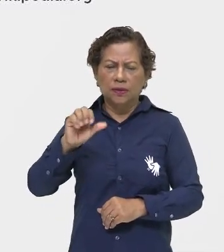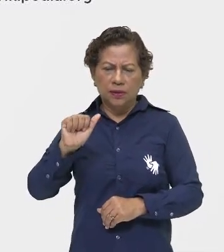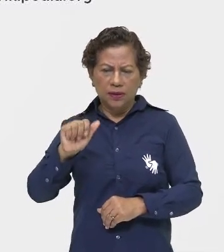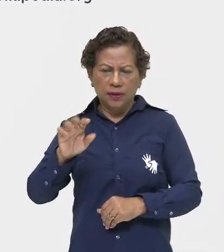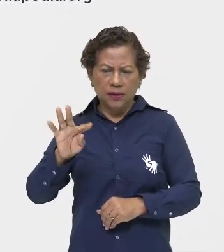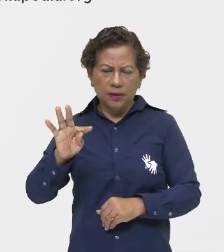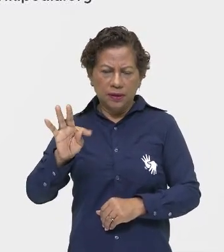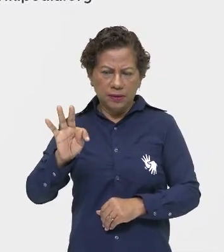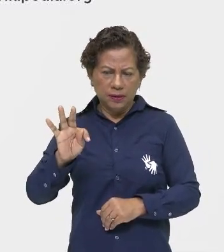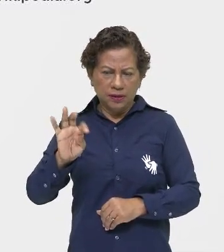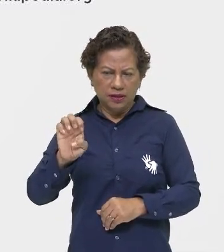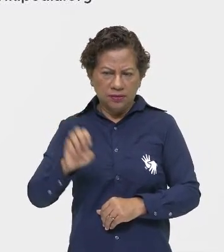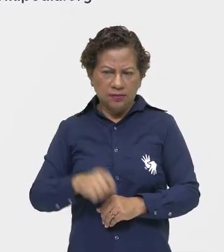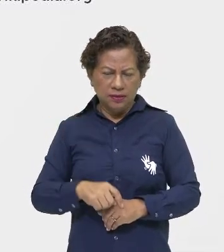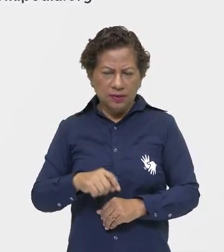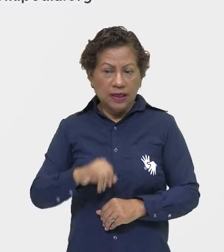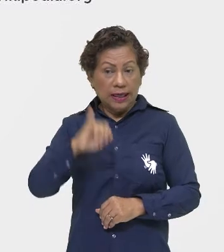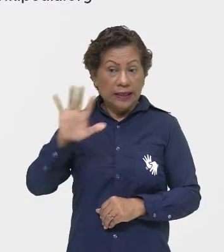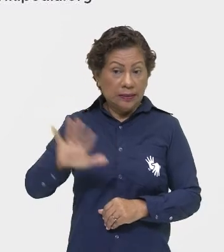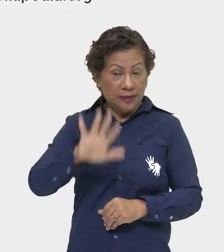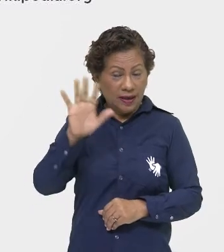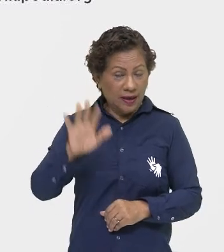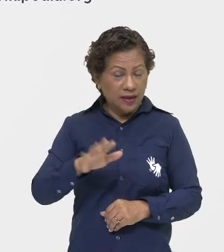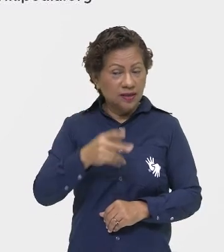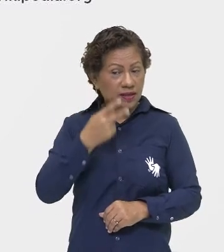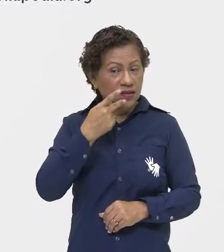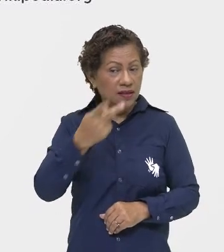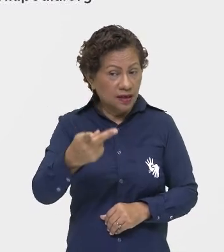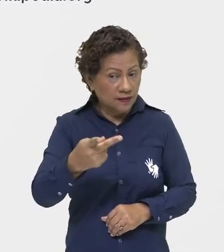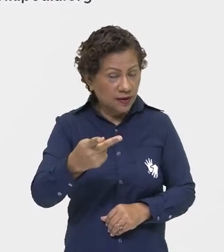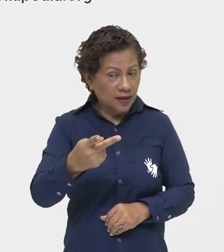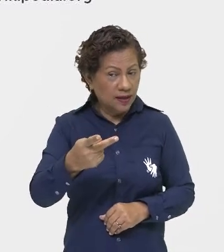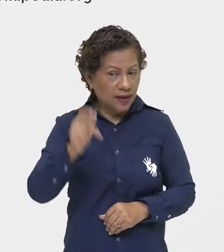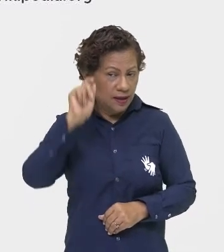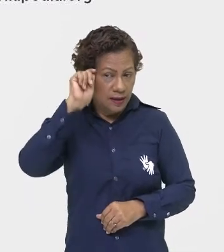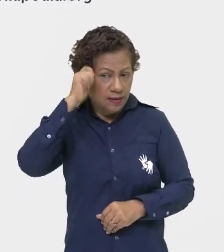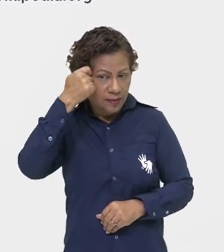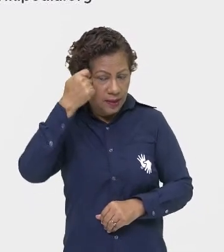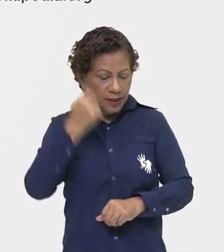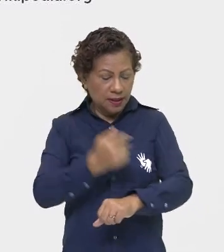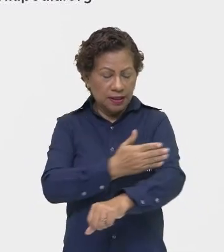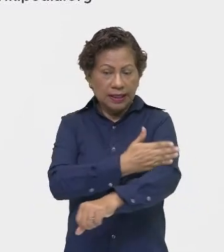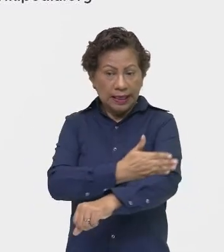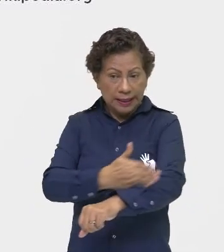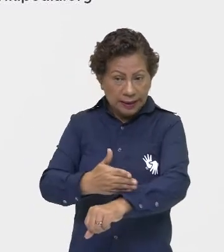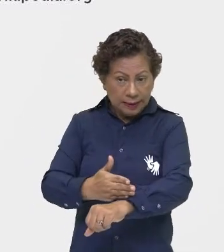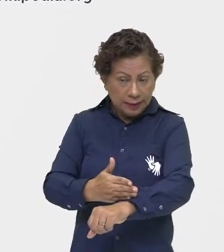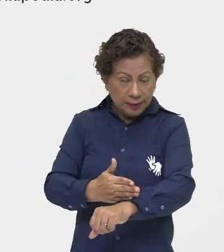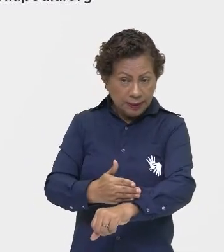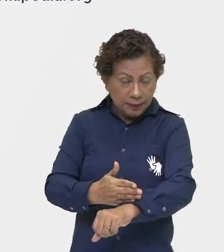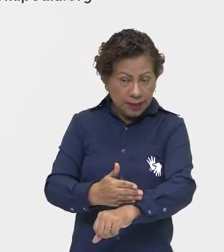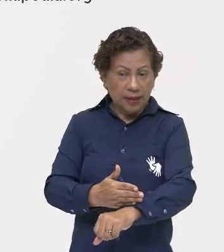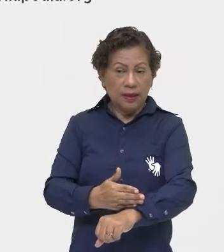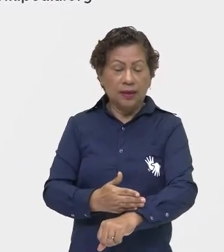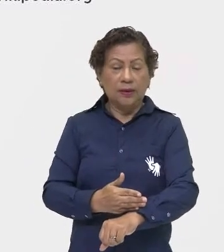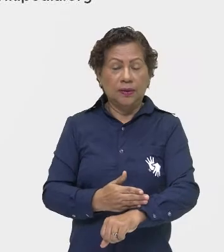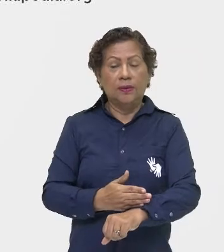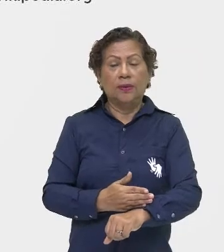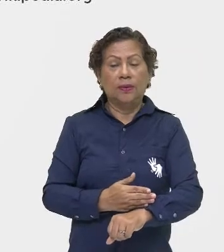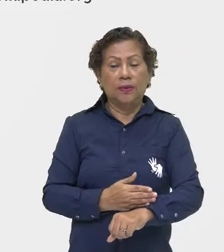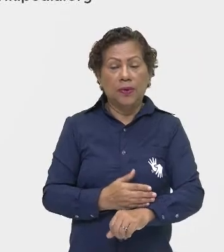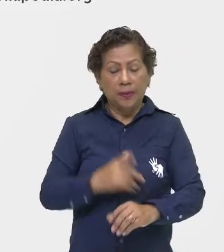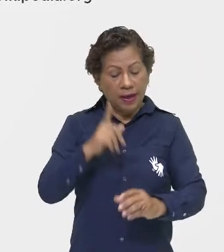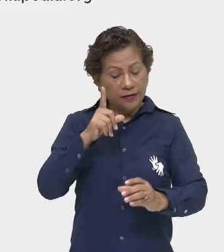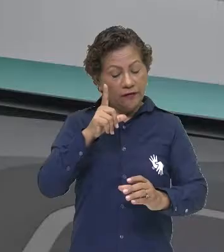a imagem, ela não é colorida, ela é transformada a partir de um processo que vai para um computador, aí